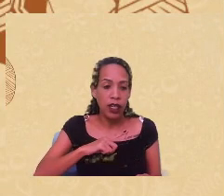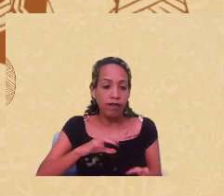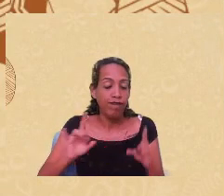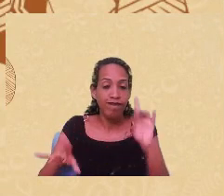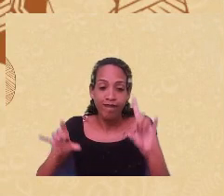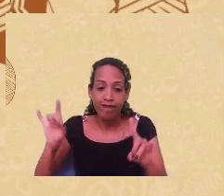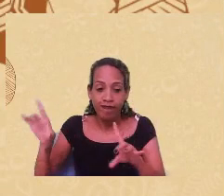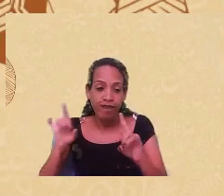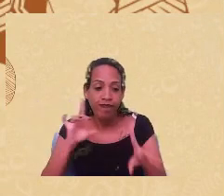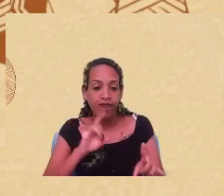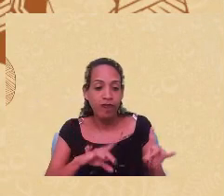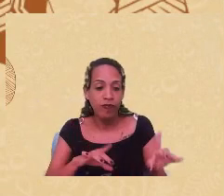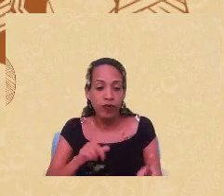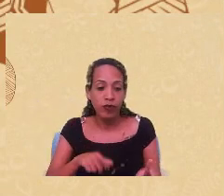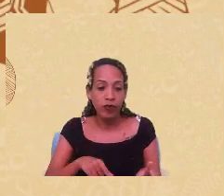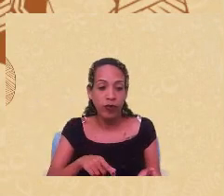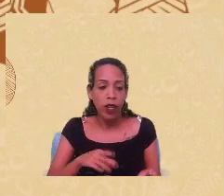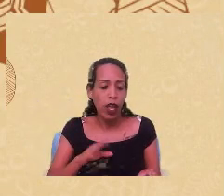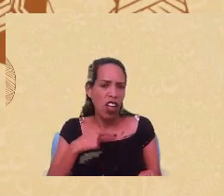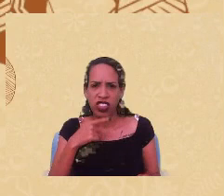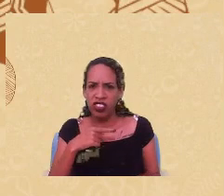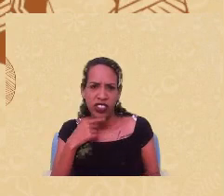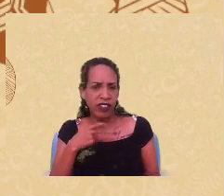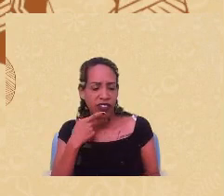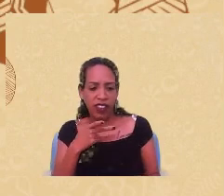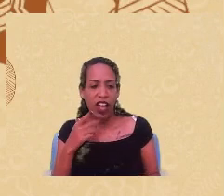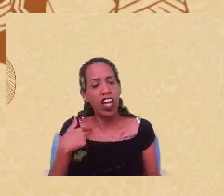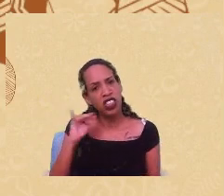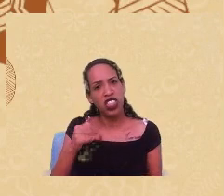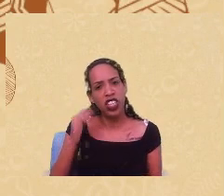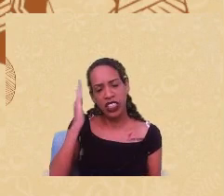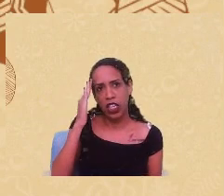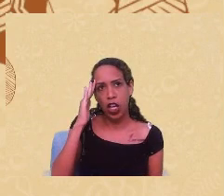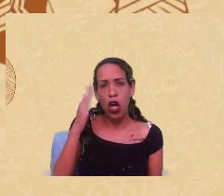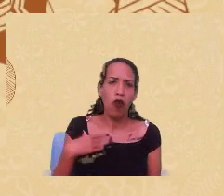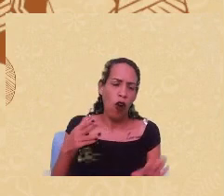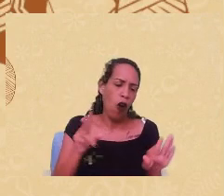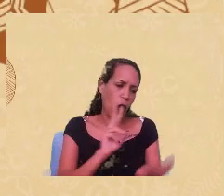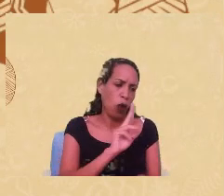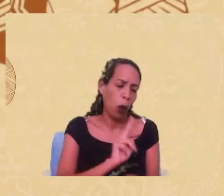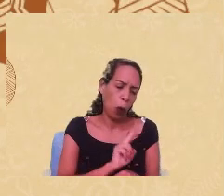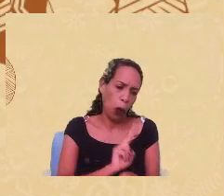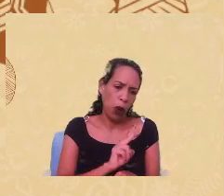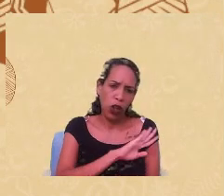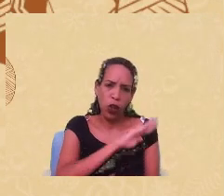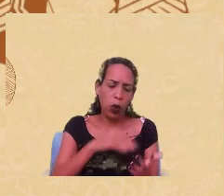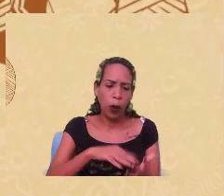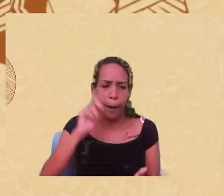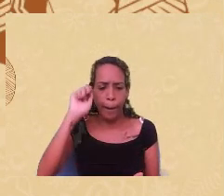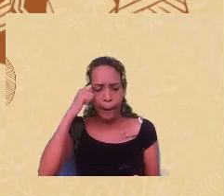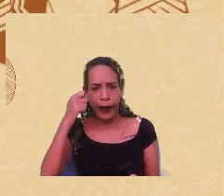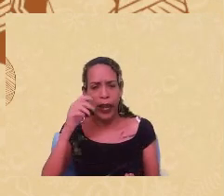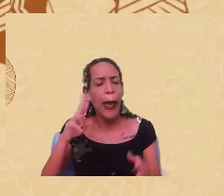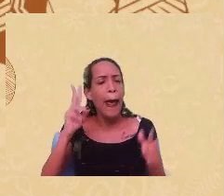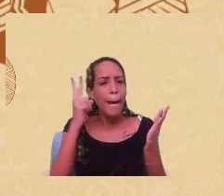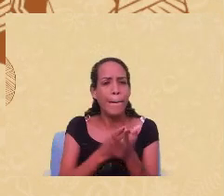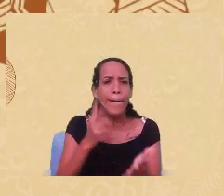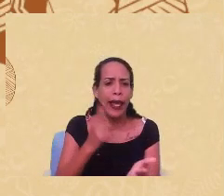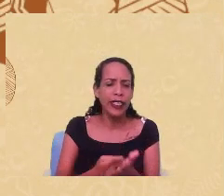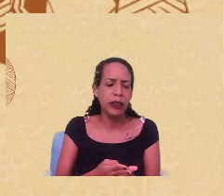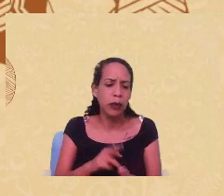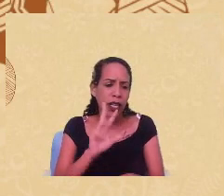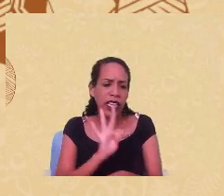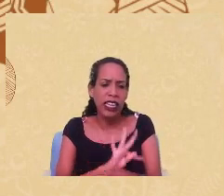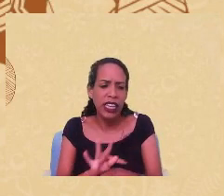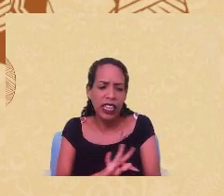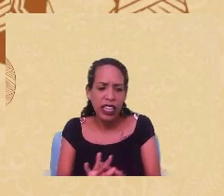Então, não adianta você falar já sei, vou cuidar de todos os negros dessa forma, com a mesma técnica, com as mesmas intervenções,